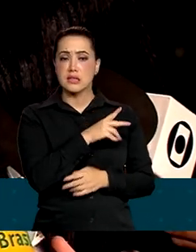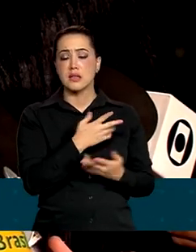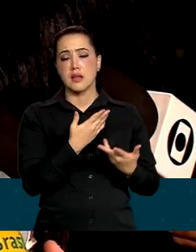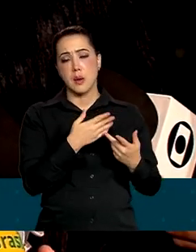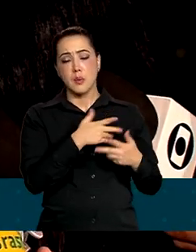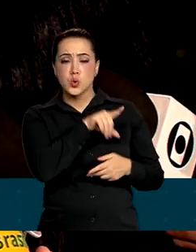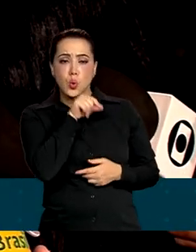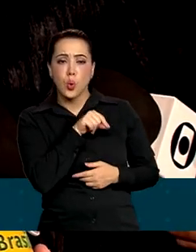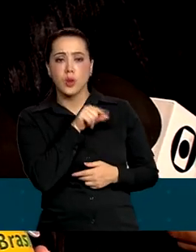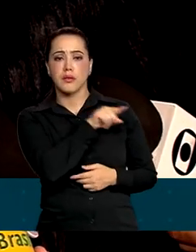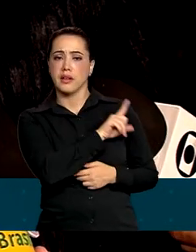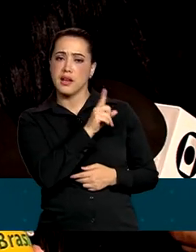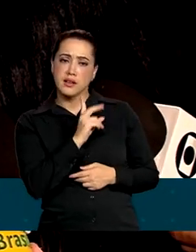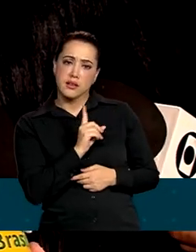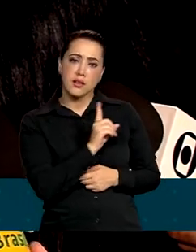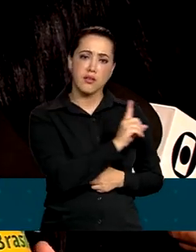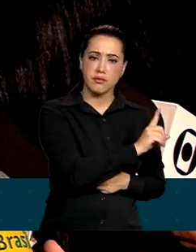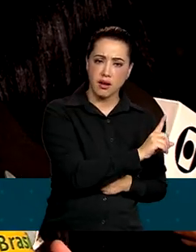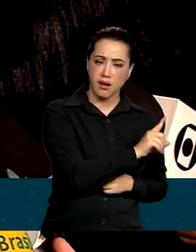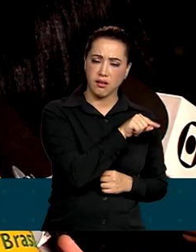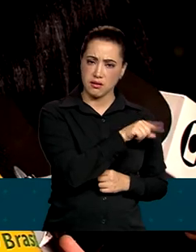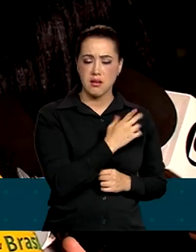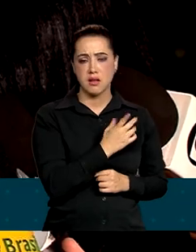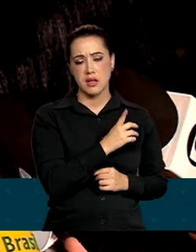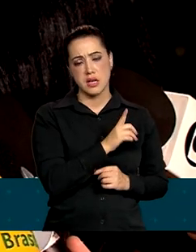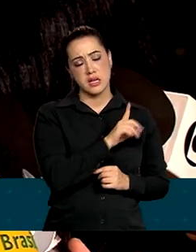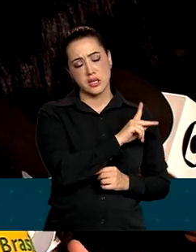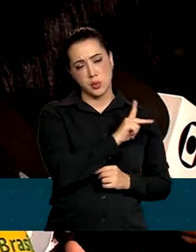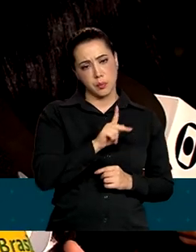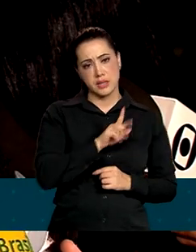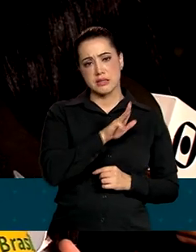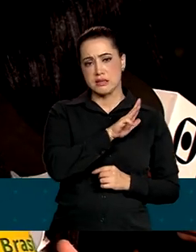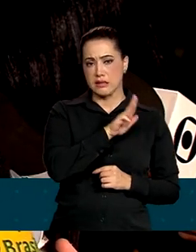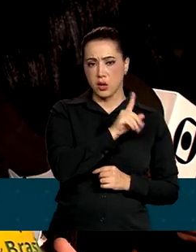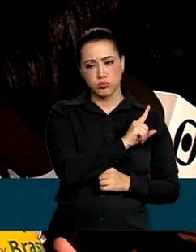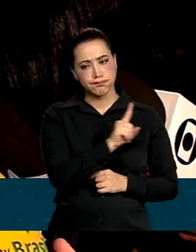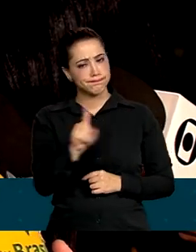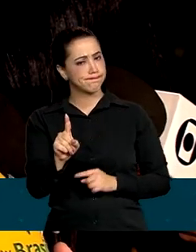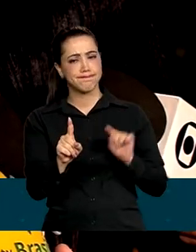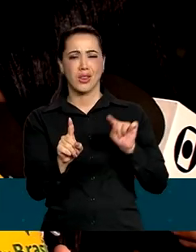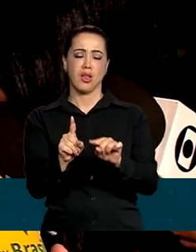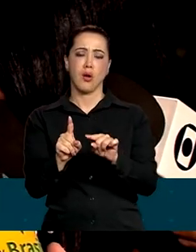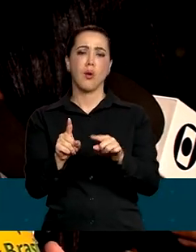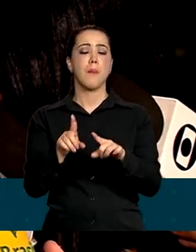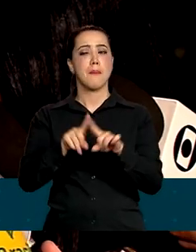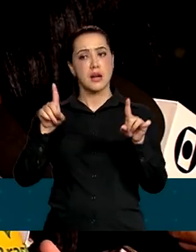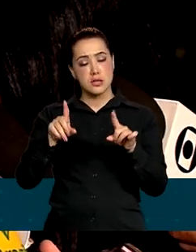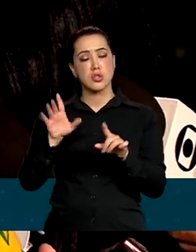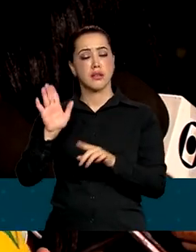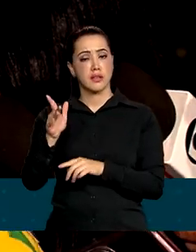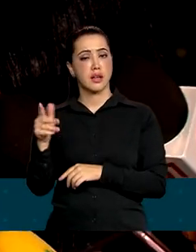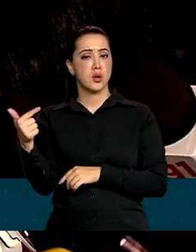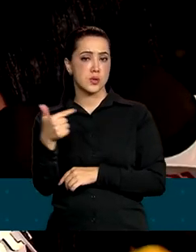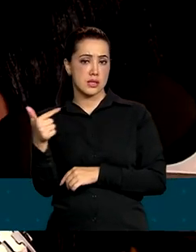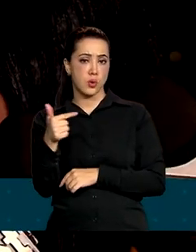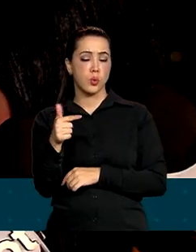dos municípios, mas estará lá o vice-presidente, os ministros e ministros, na presença muito forte do governo na marcha dos municípios.